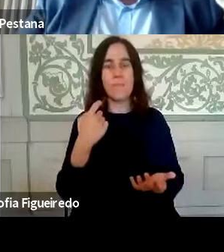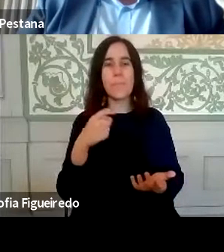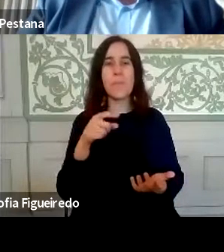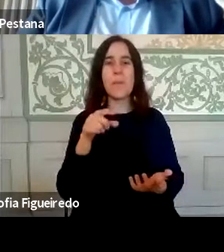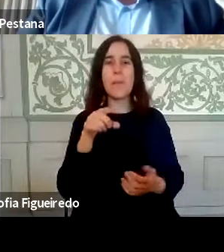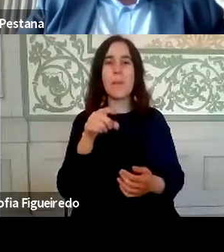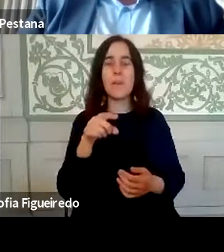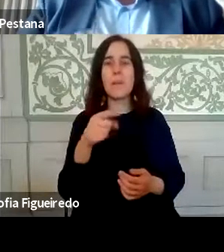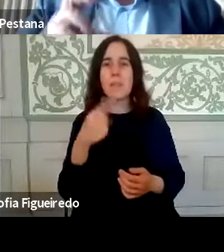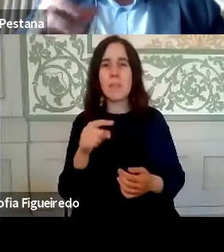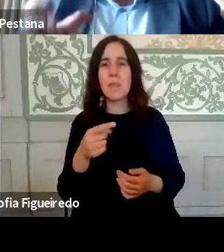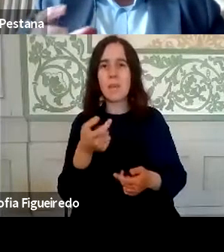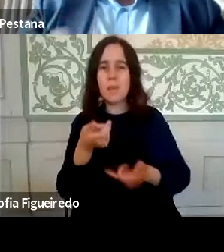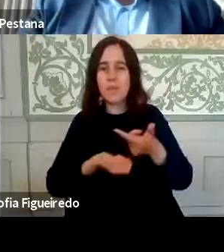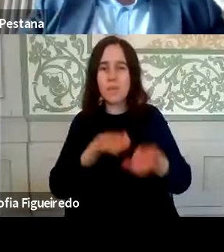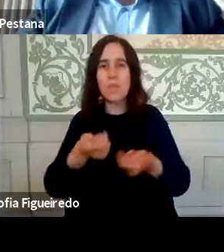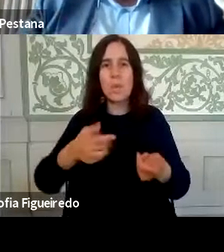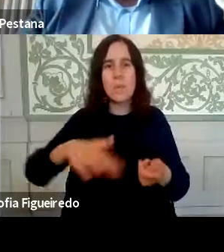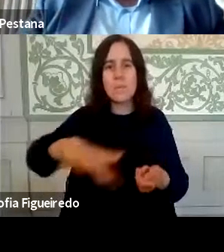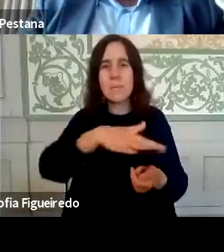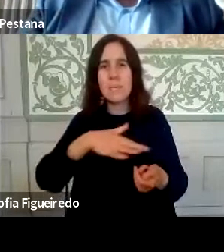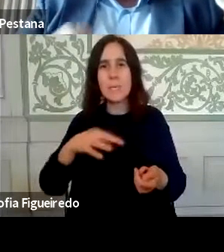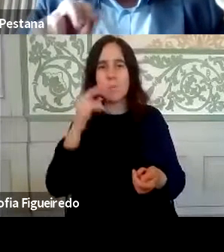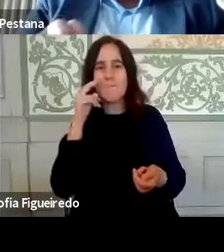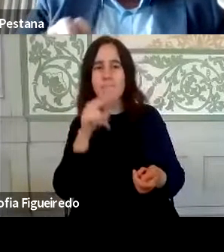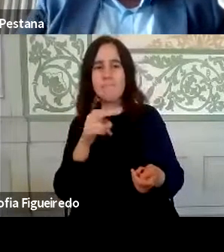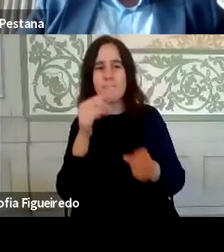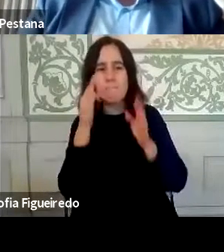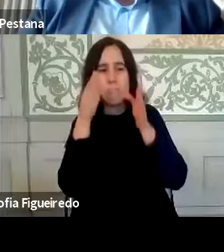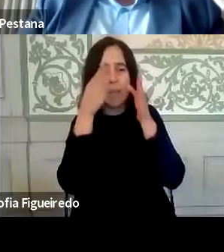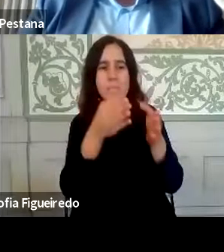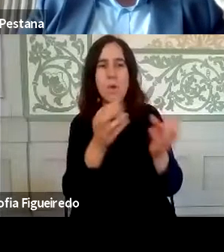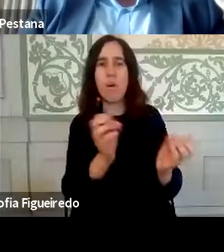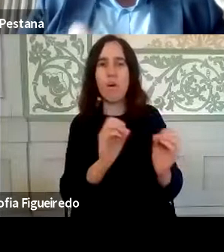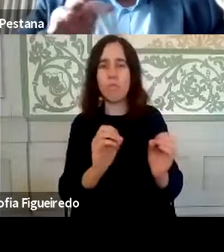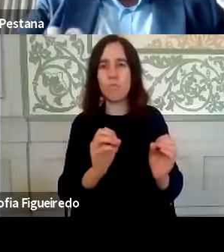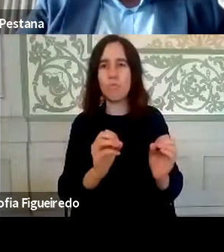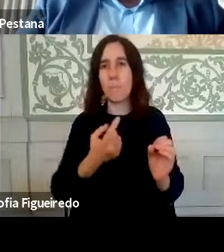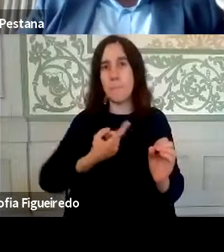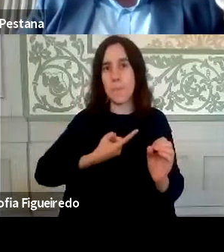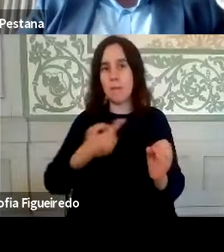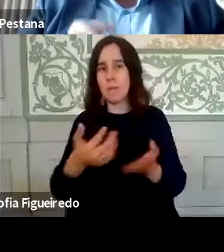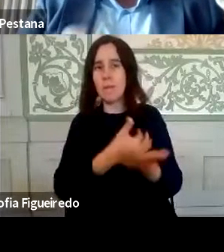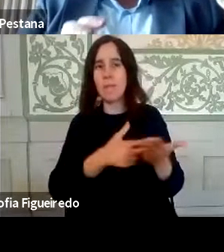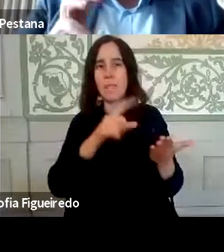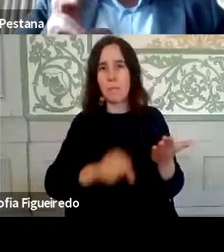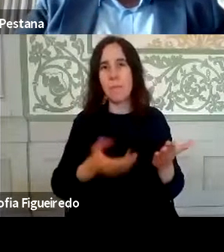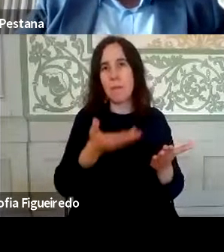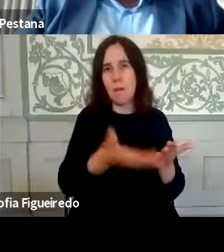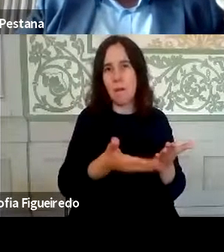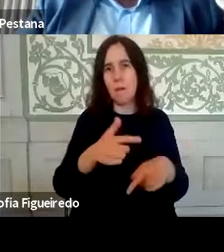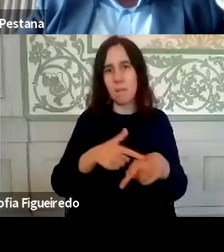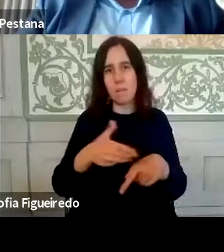pequenas componentes que nós não estamos a olhar para elas, portanto a atenção tem que ser identificadas também e acionadas porque em pouco tempo